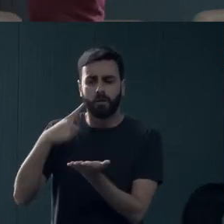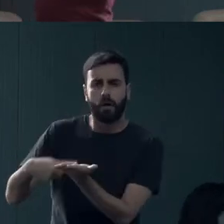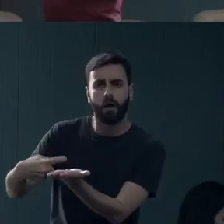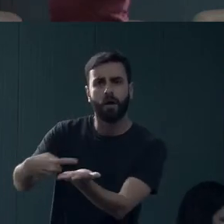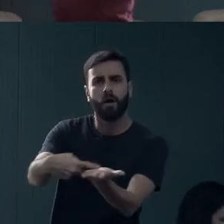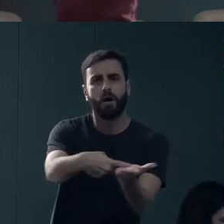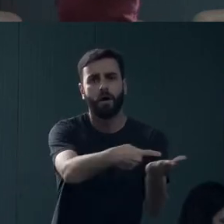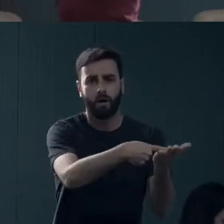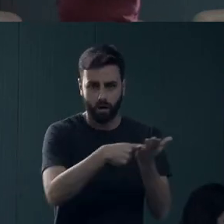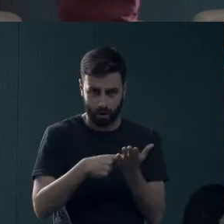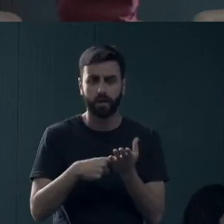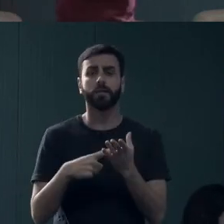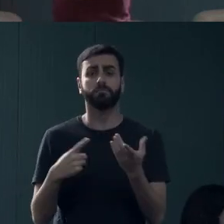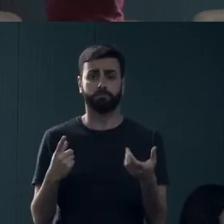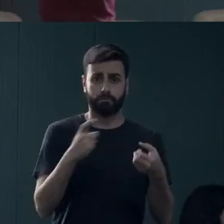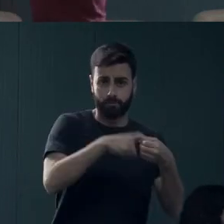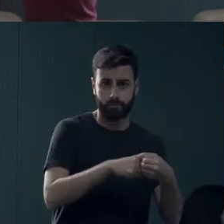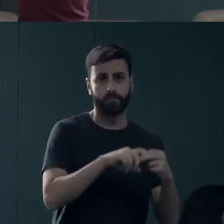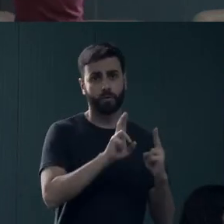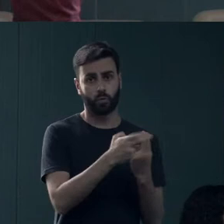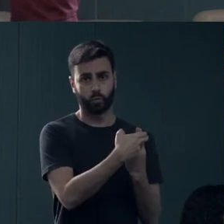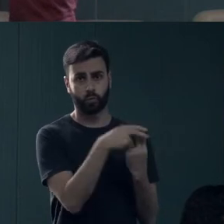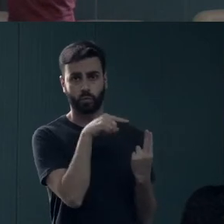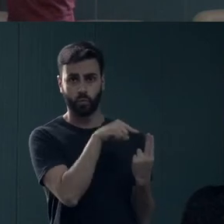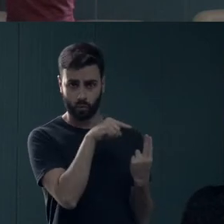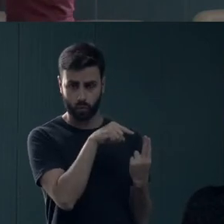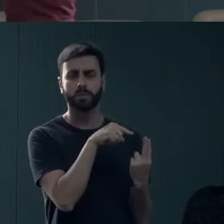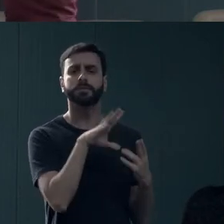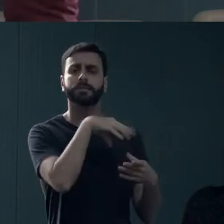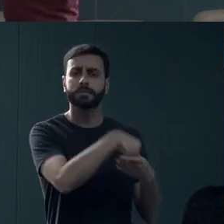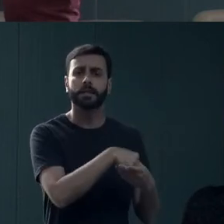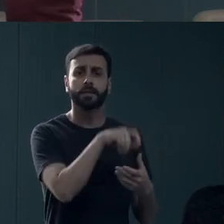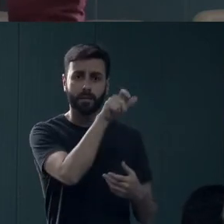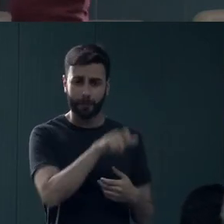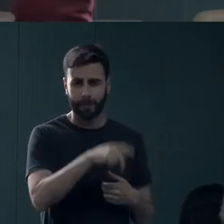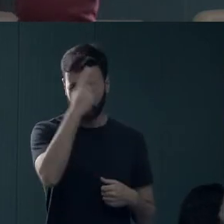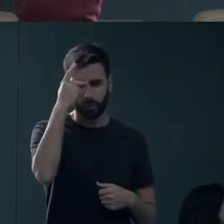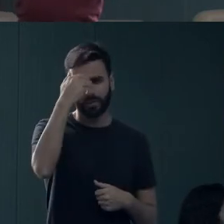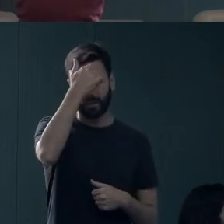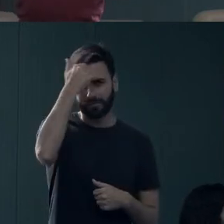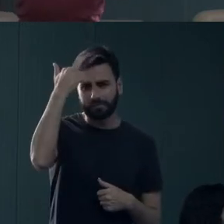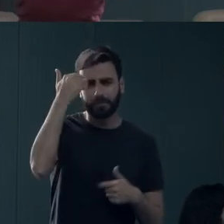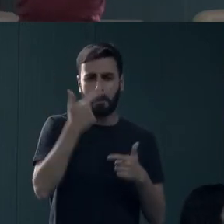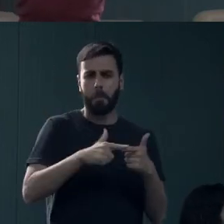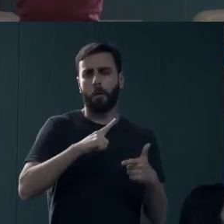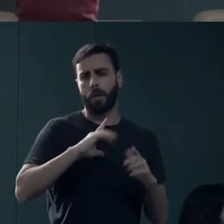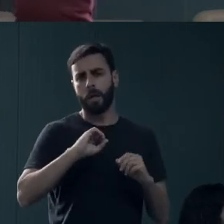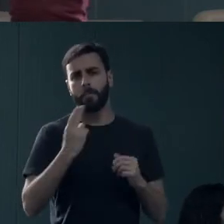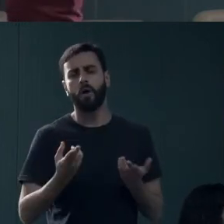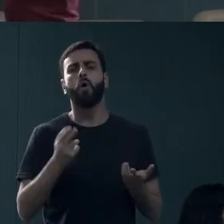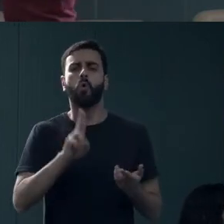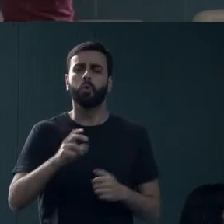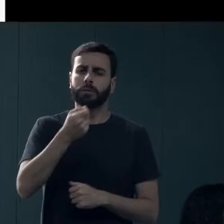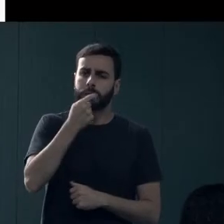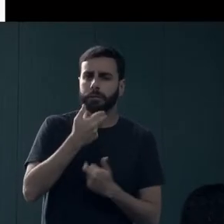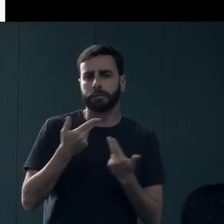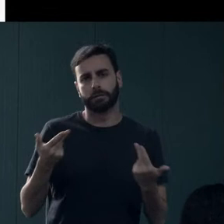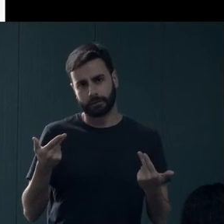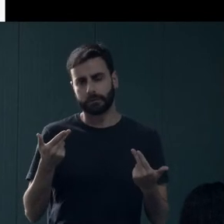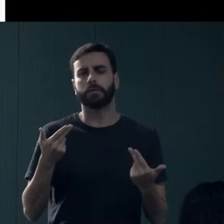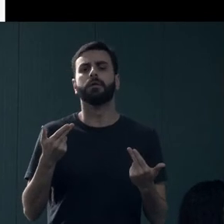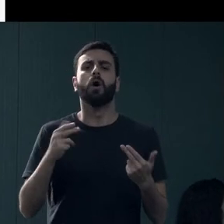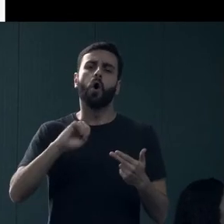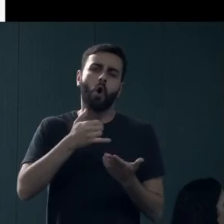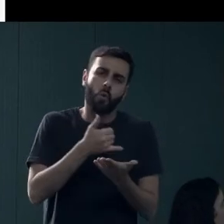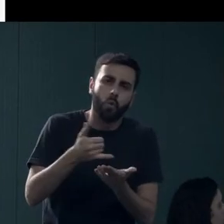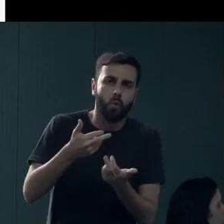vinculados ao Sistema Único de Saúde, que, muitas vezes, trata a pessoa com algum problema mental ou que faz uso de alguma substância, como o de